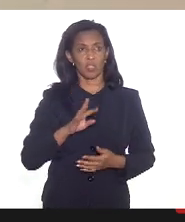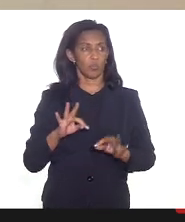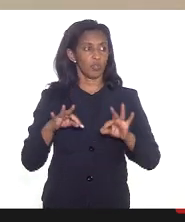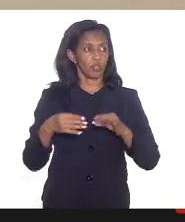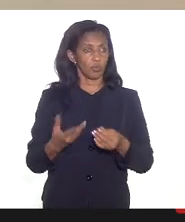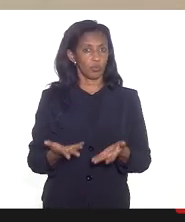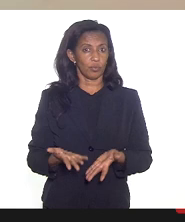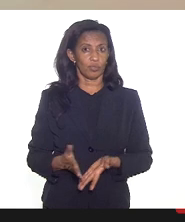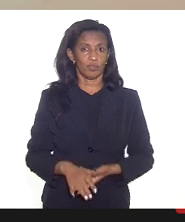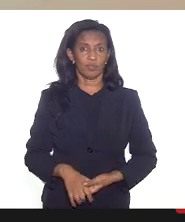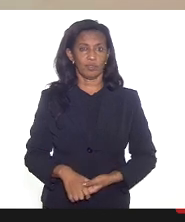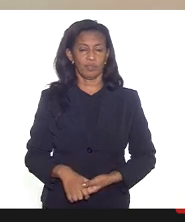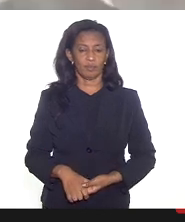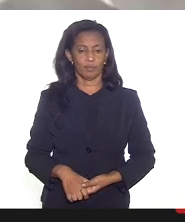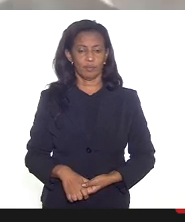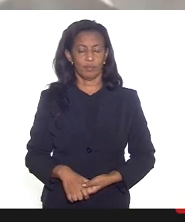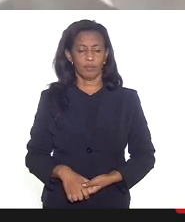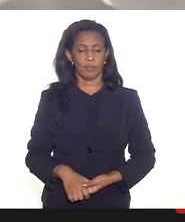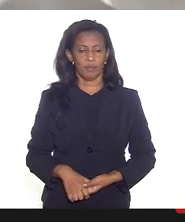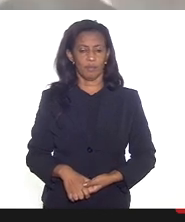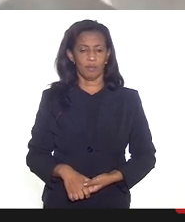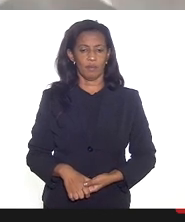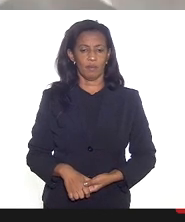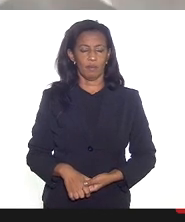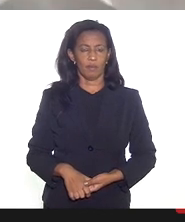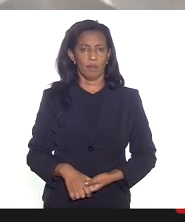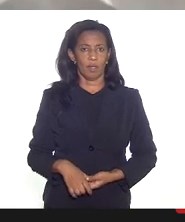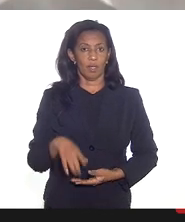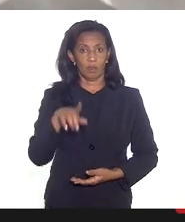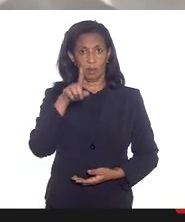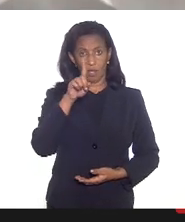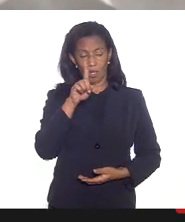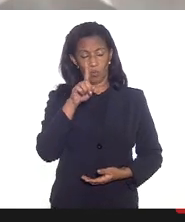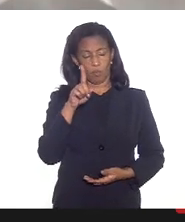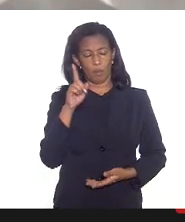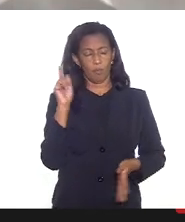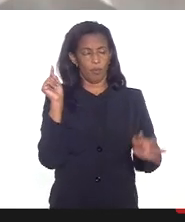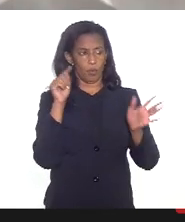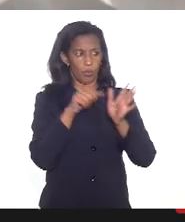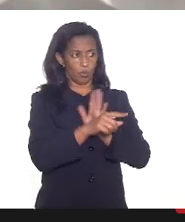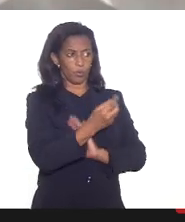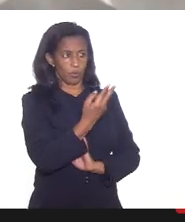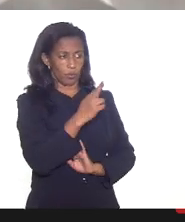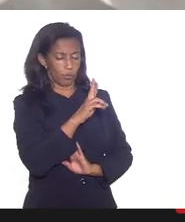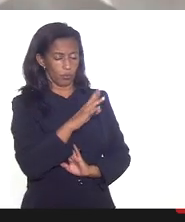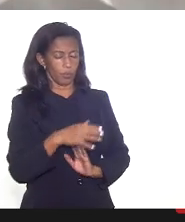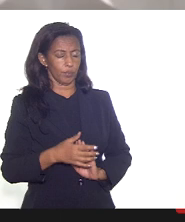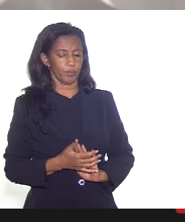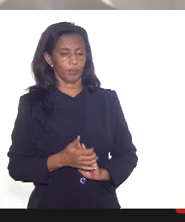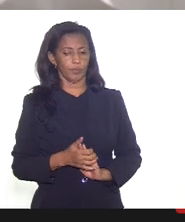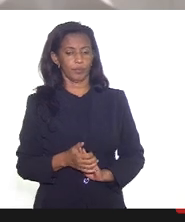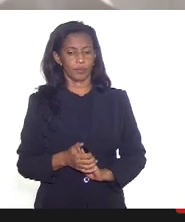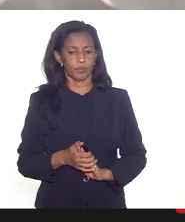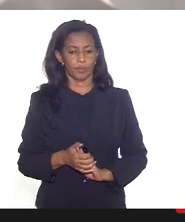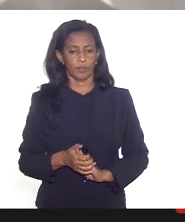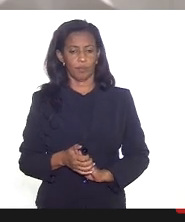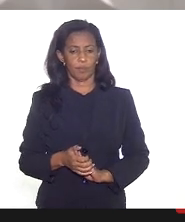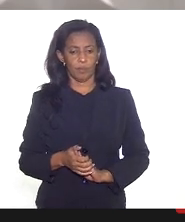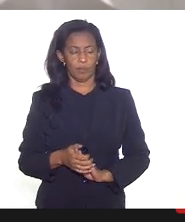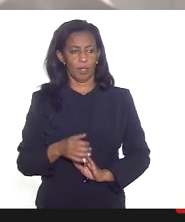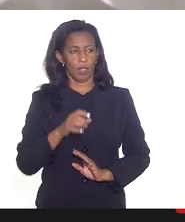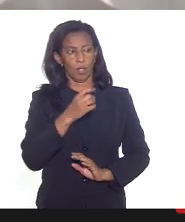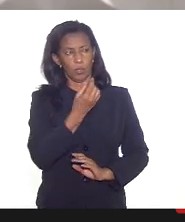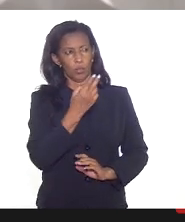tem uma pergunta no nosso chat doutor Mário Sérgio por favor da doutora